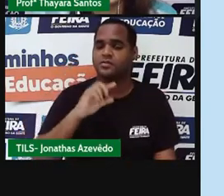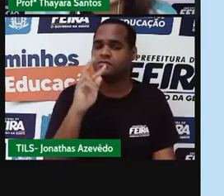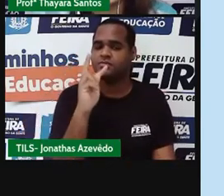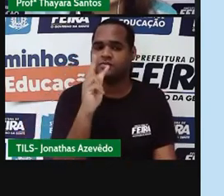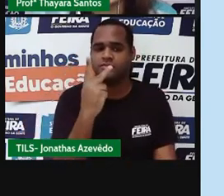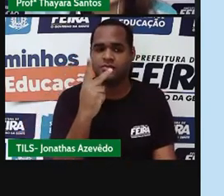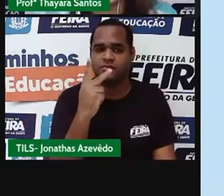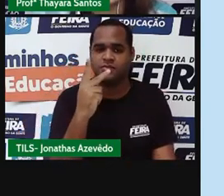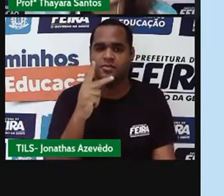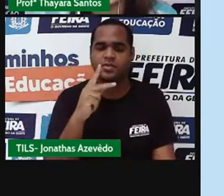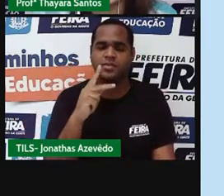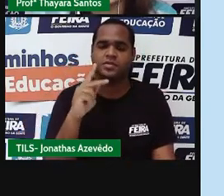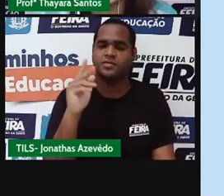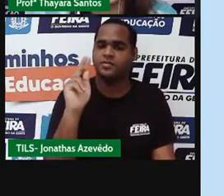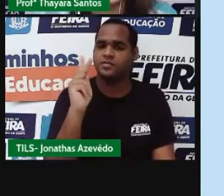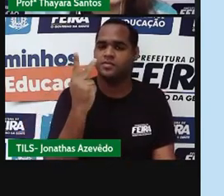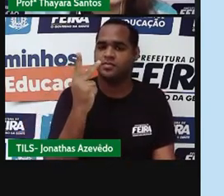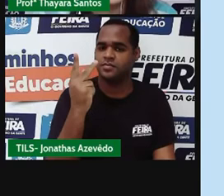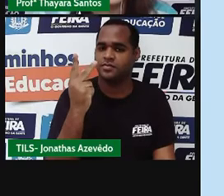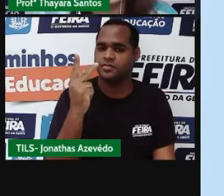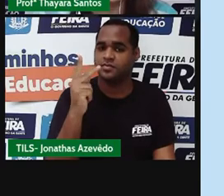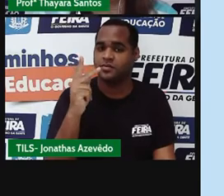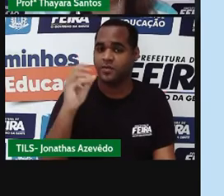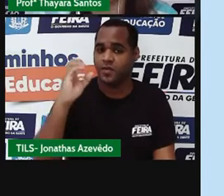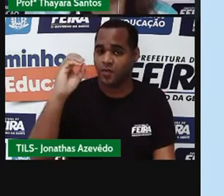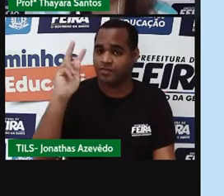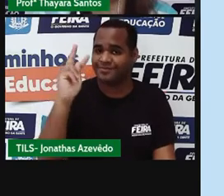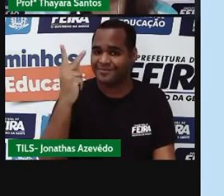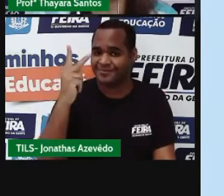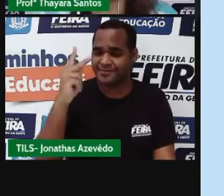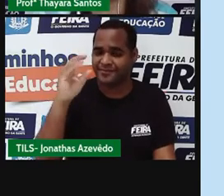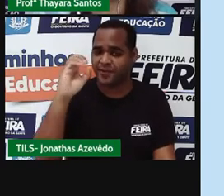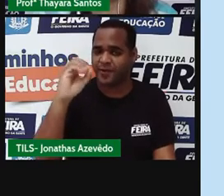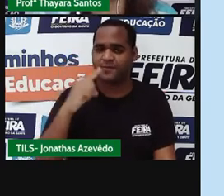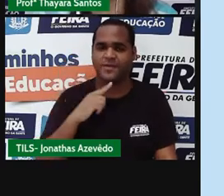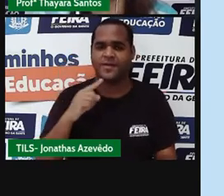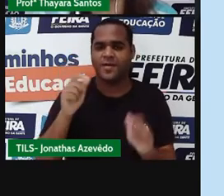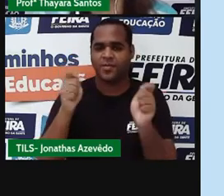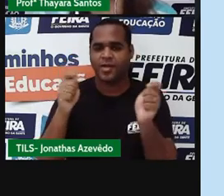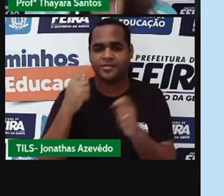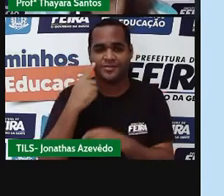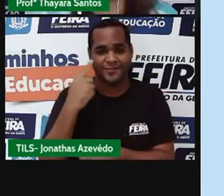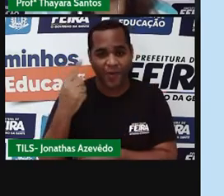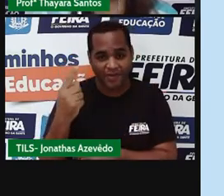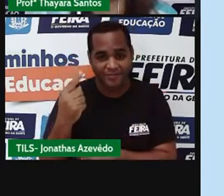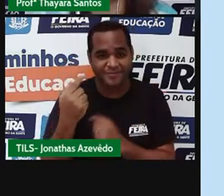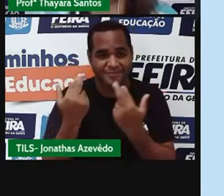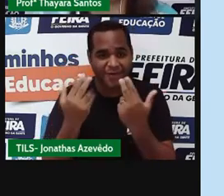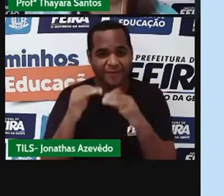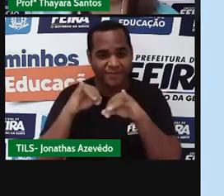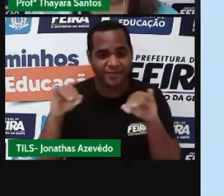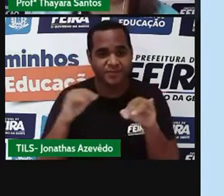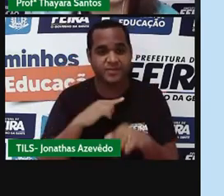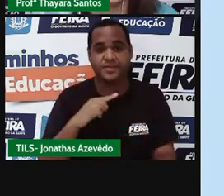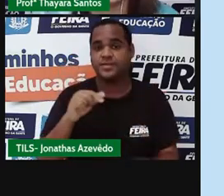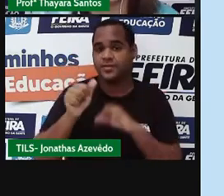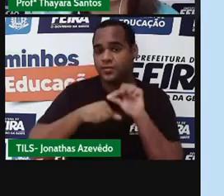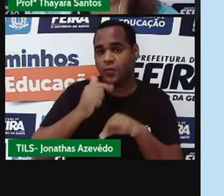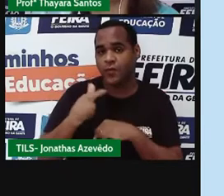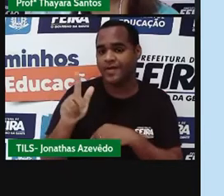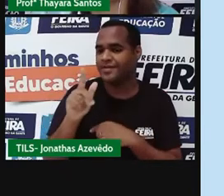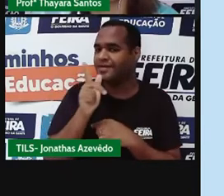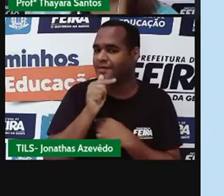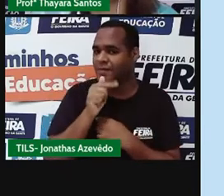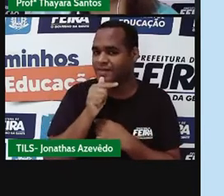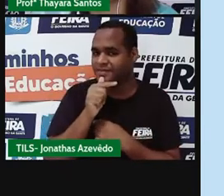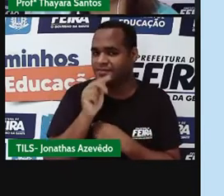pegar esse outro hidrogênio, colocar aqui. E vou pegar esse e colocar cá. Ele já avisou, ó, que você formou a molécula da água.